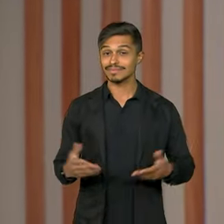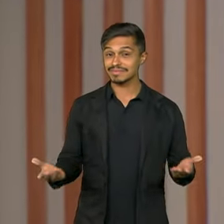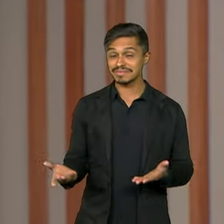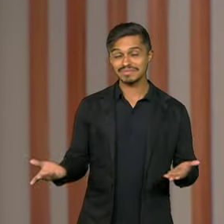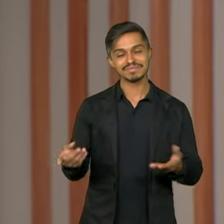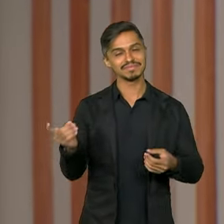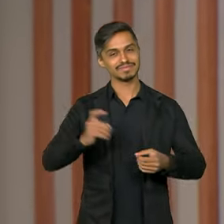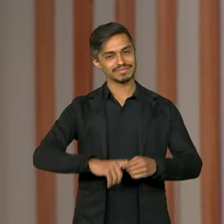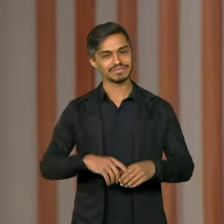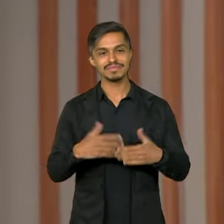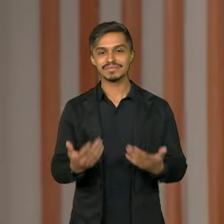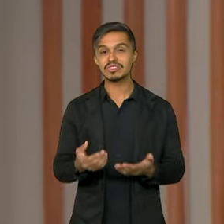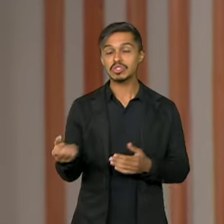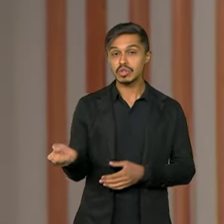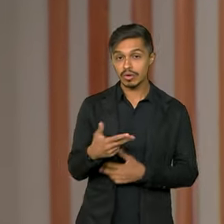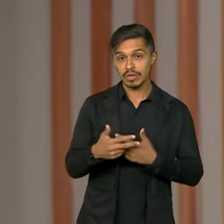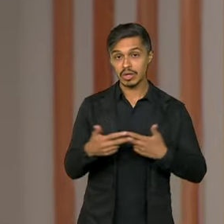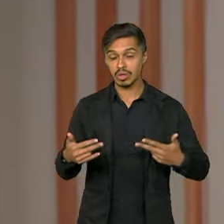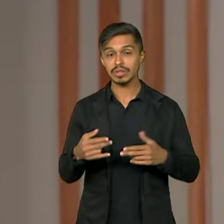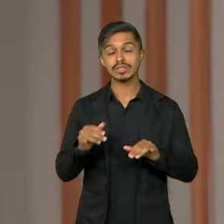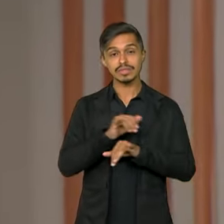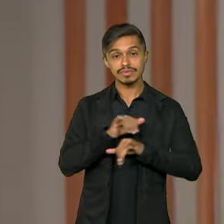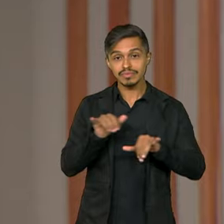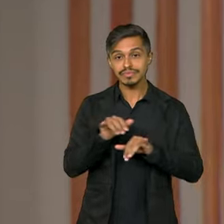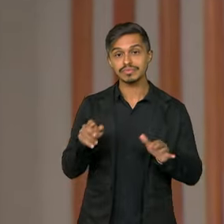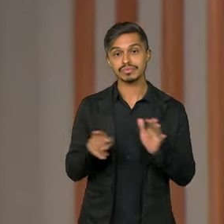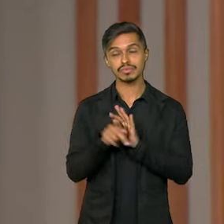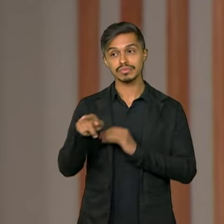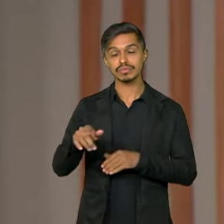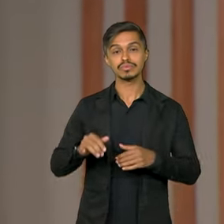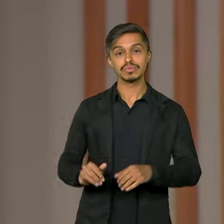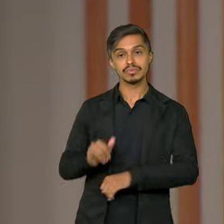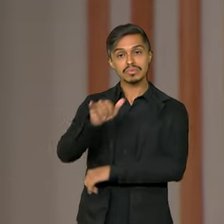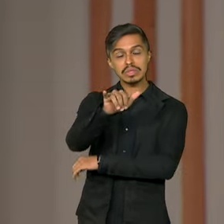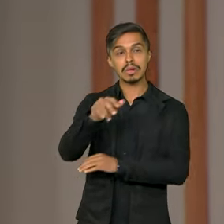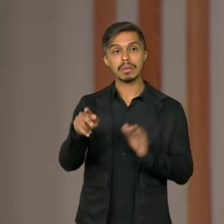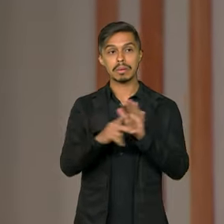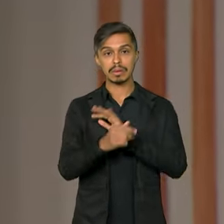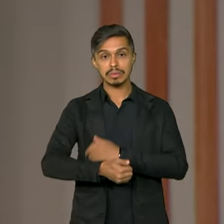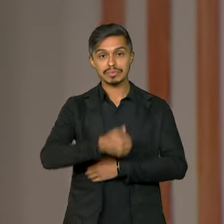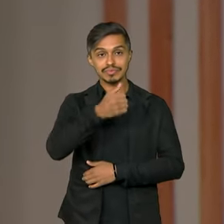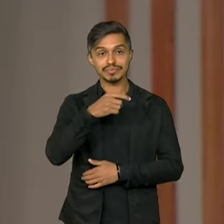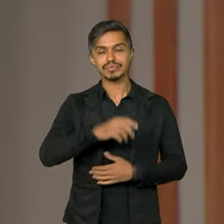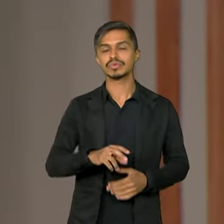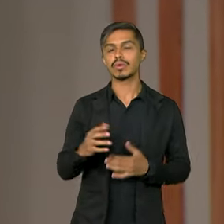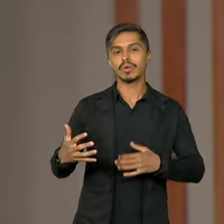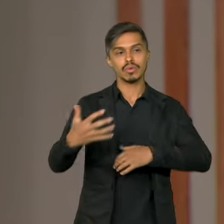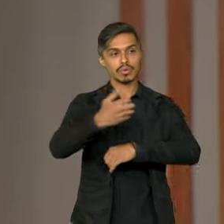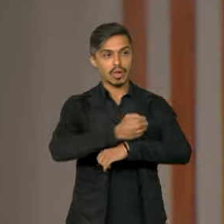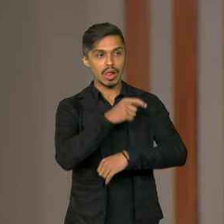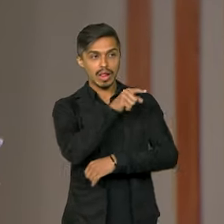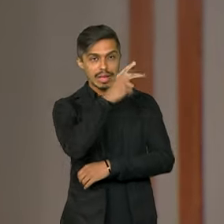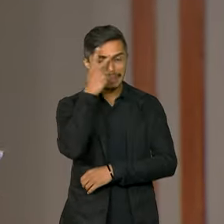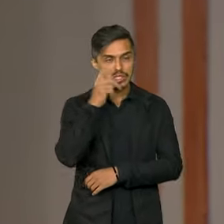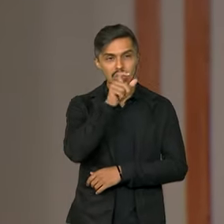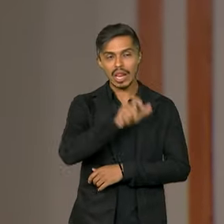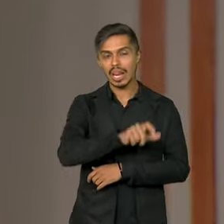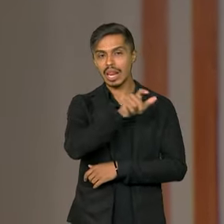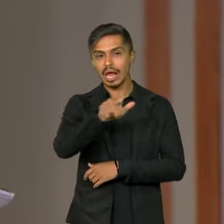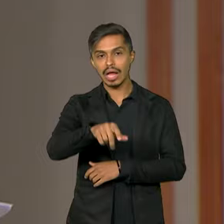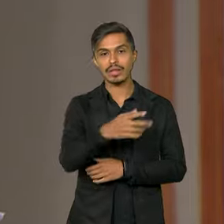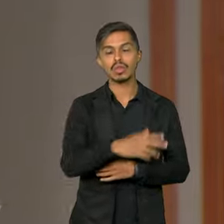Estamos de volta e com novidades sobre a operação do primeiro voo de repatriação de brasileiros no Líbano, que não